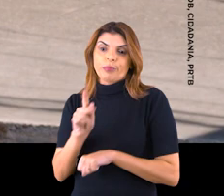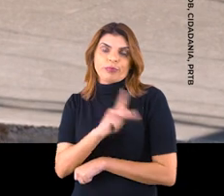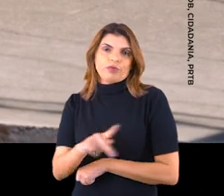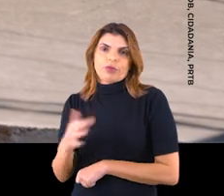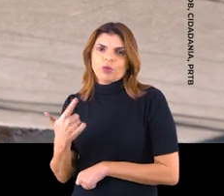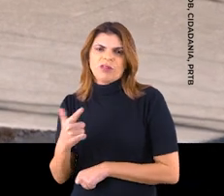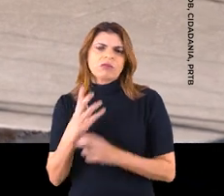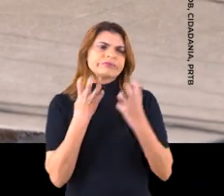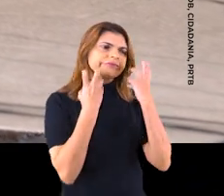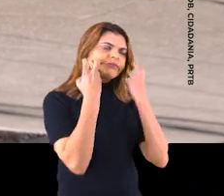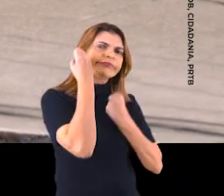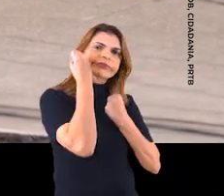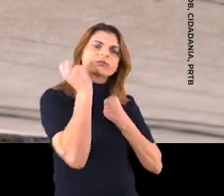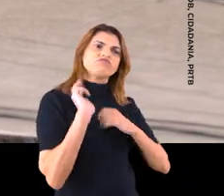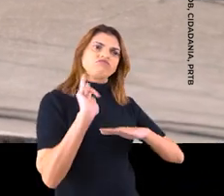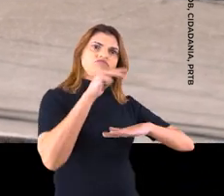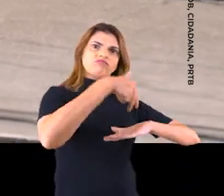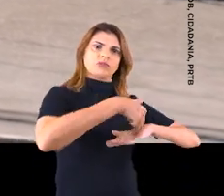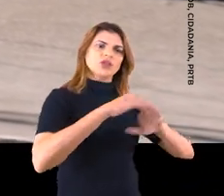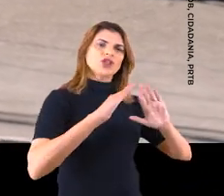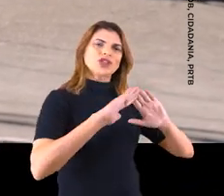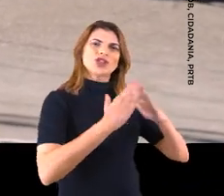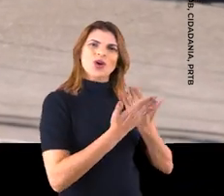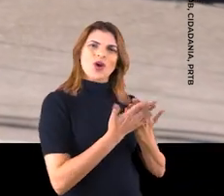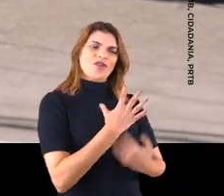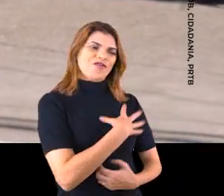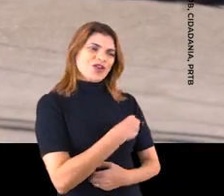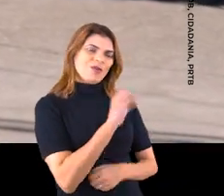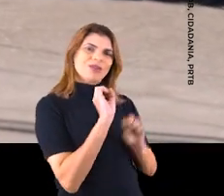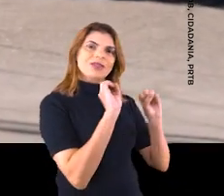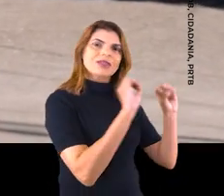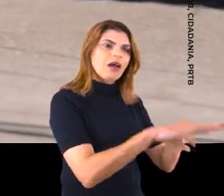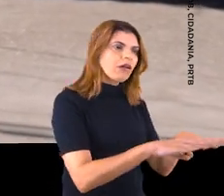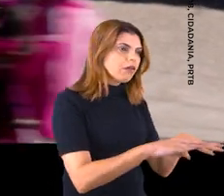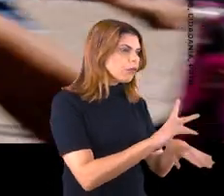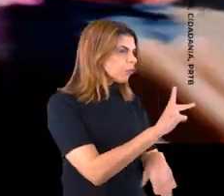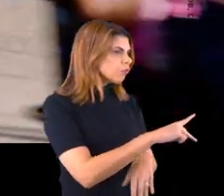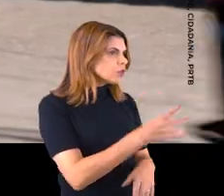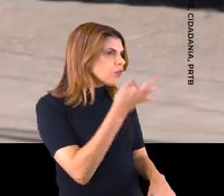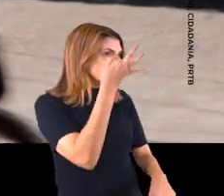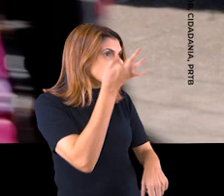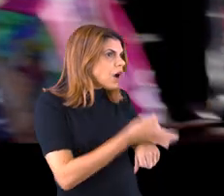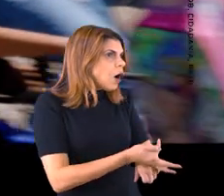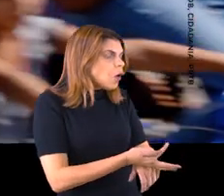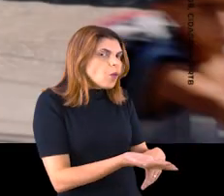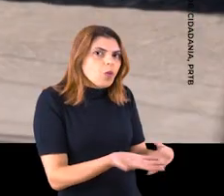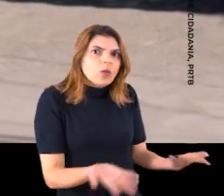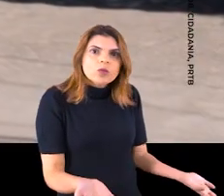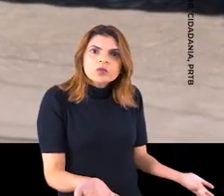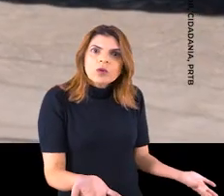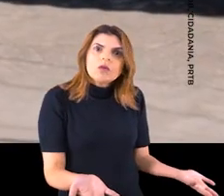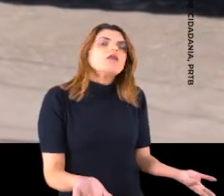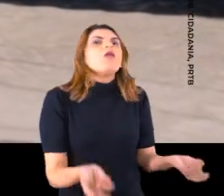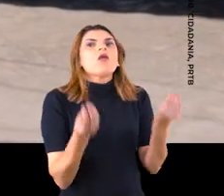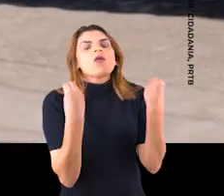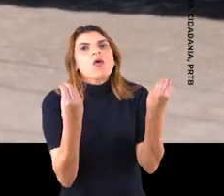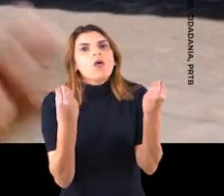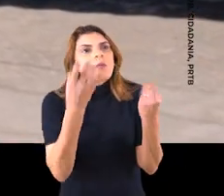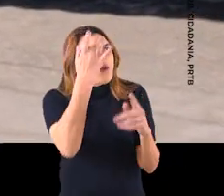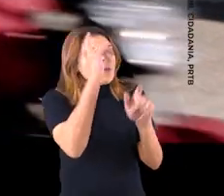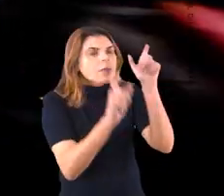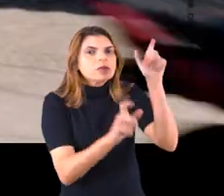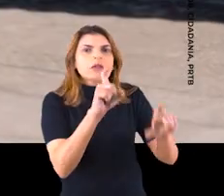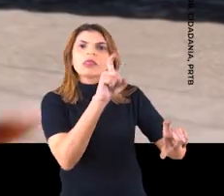chegar na escola para deixar teu filho e chegar lá e tem professor para dar aula. Muitas pessoas